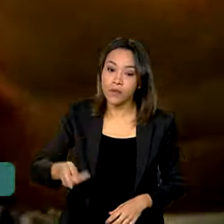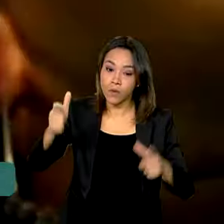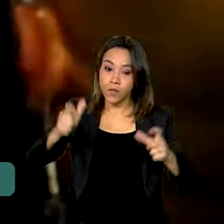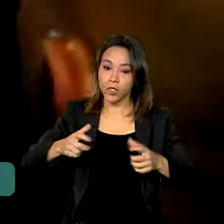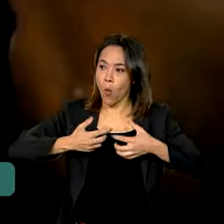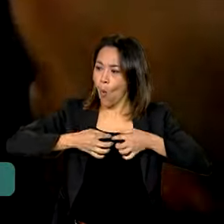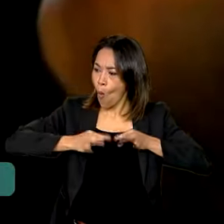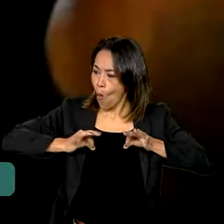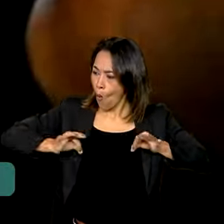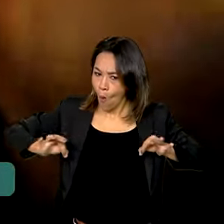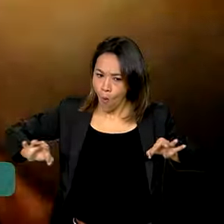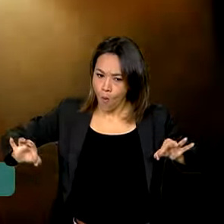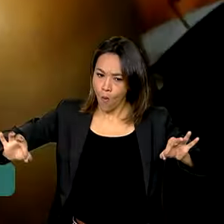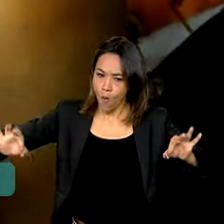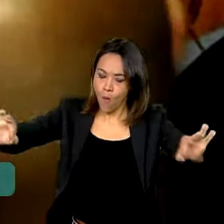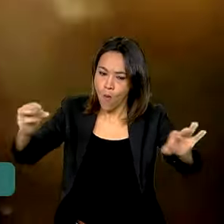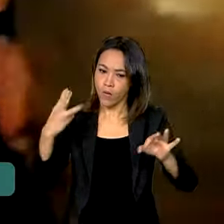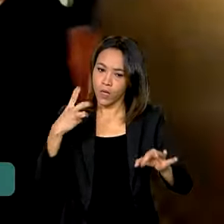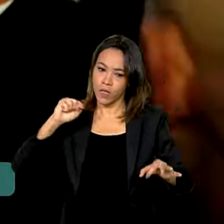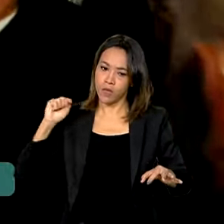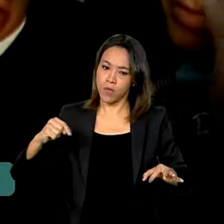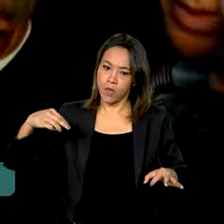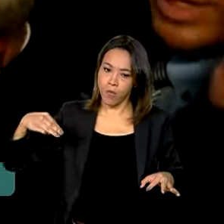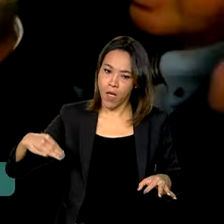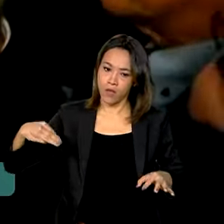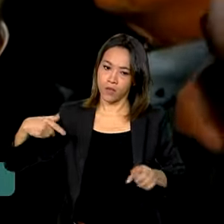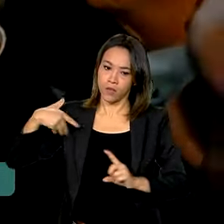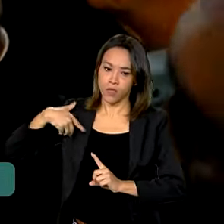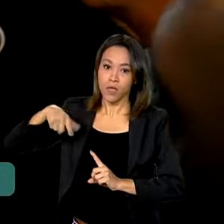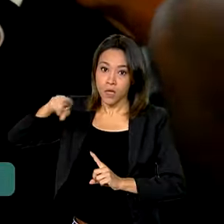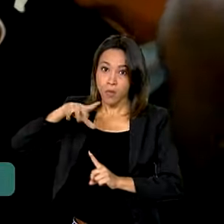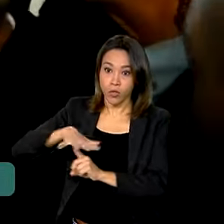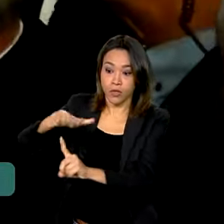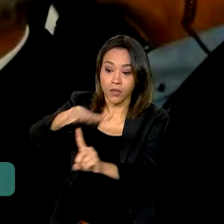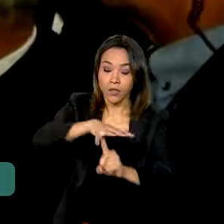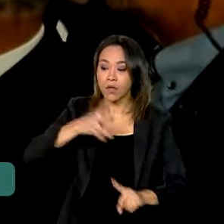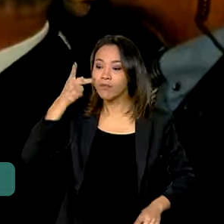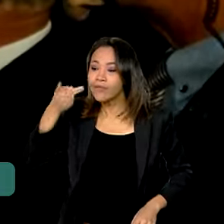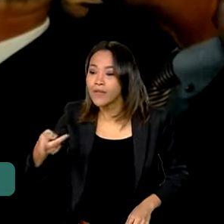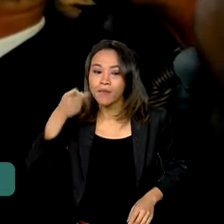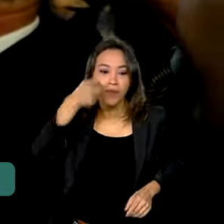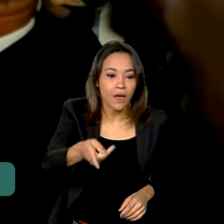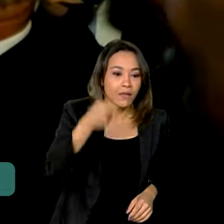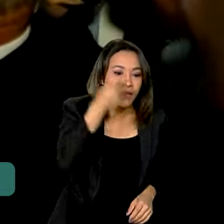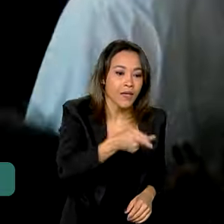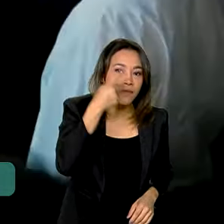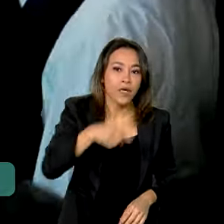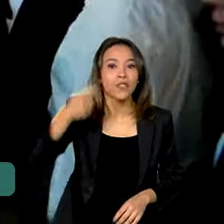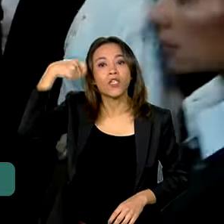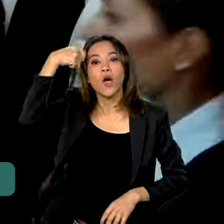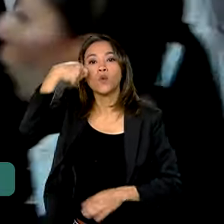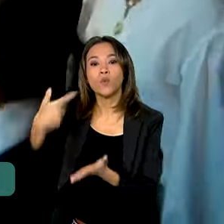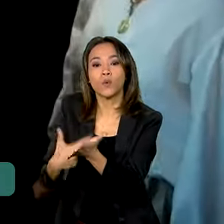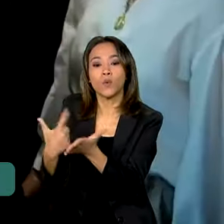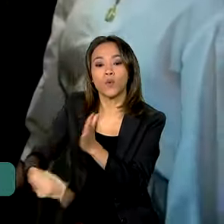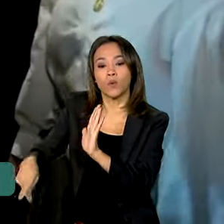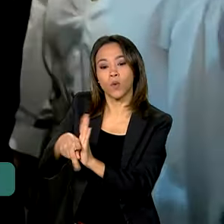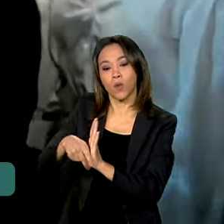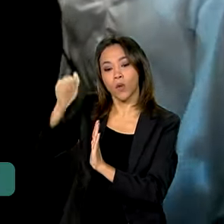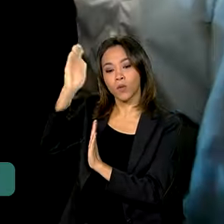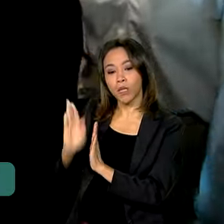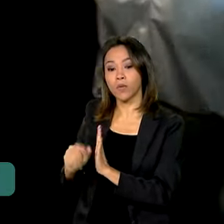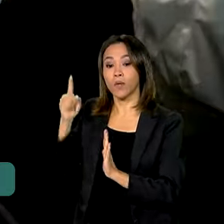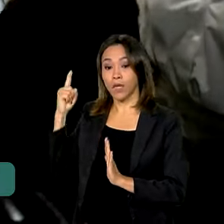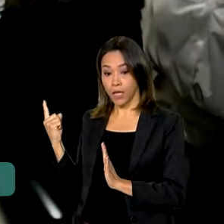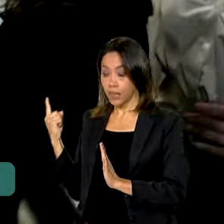mil metros quadrados e onde os visitantes podem mergulhar nas obras de autores brasileiros. Além da literatura, o evento também